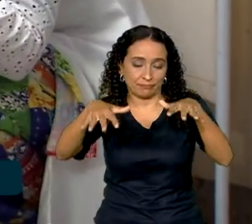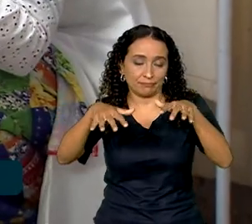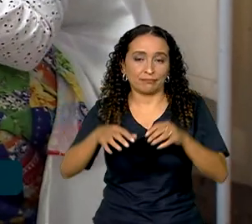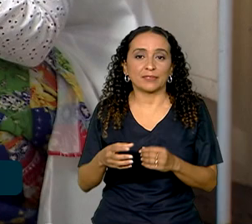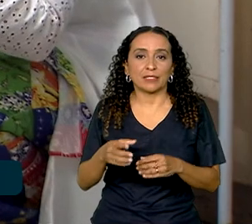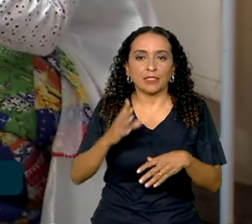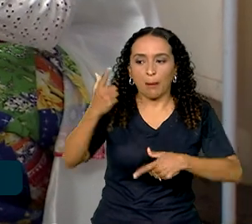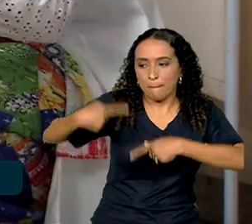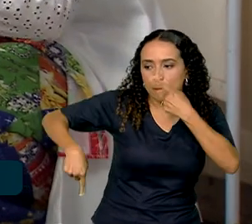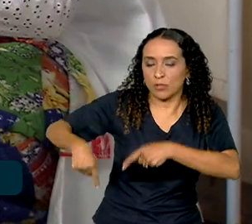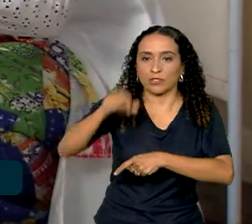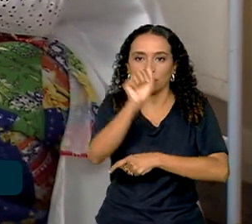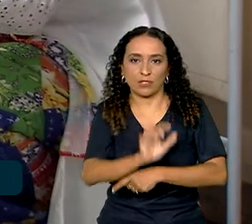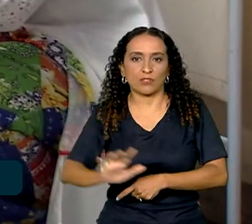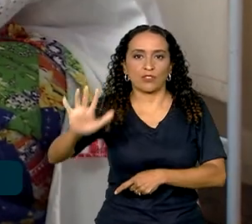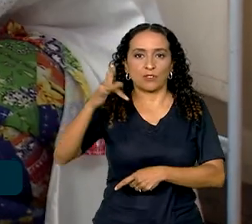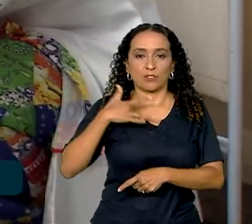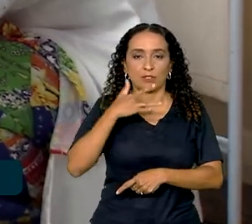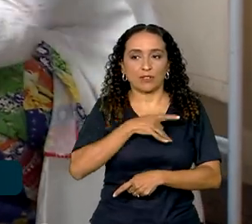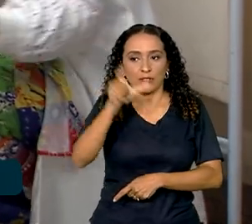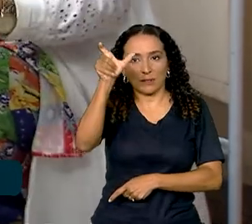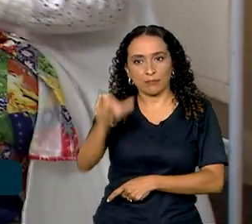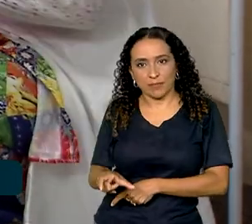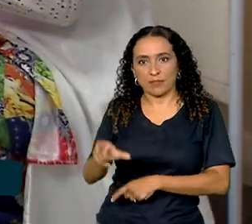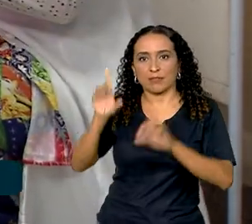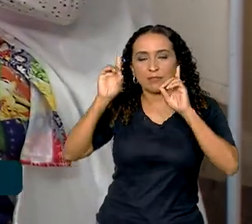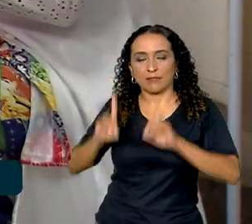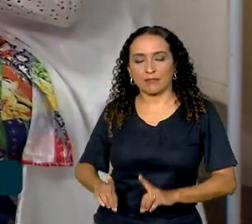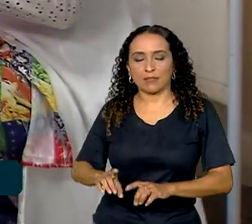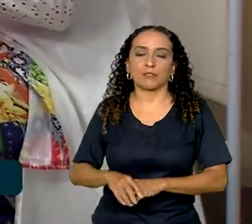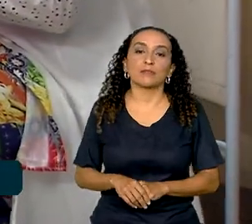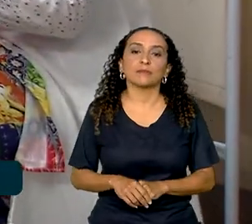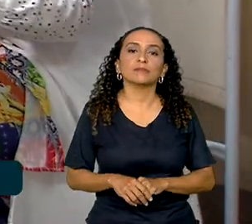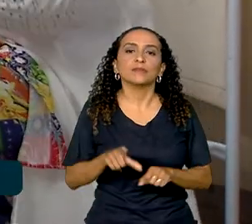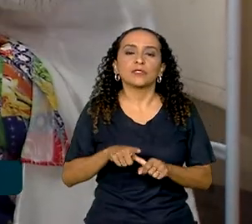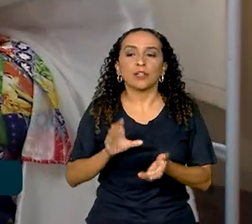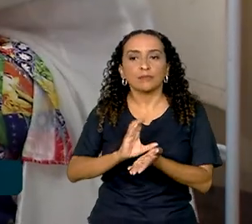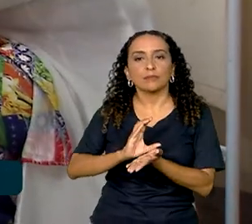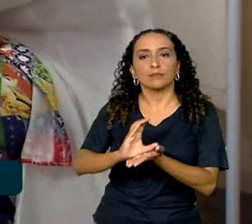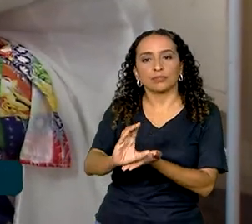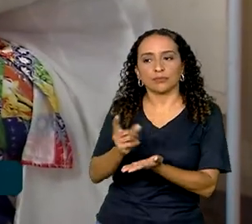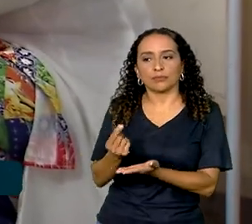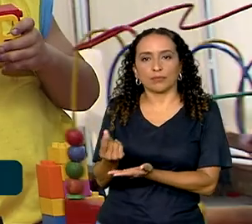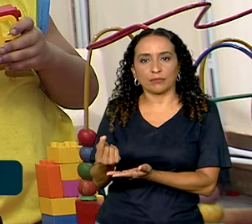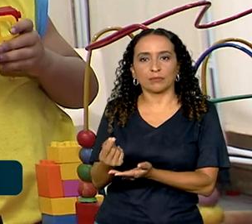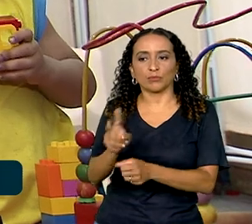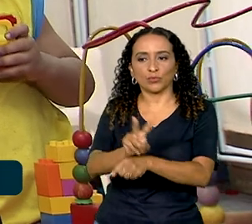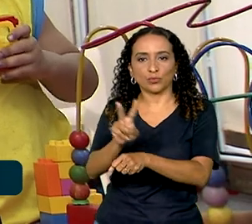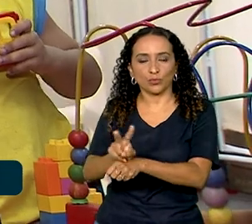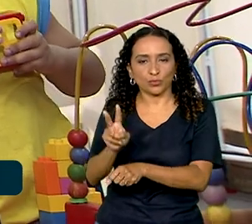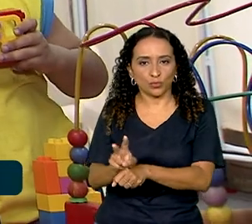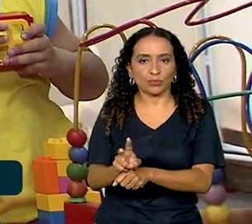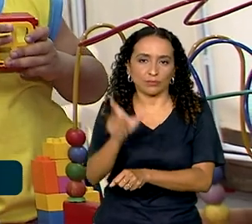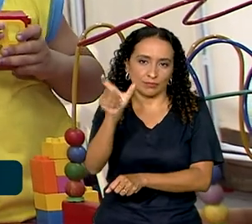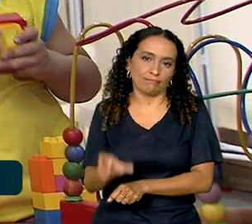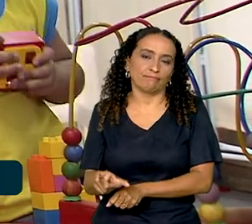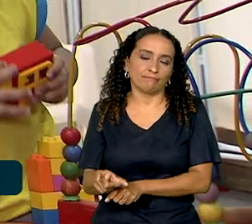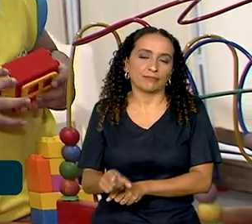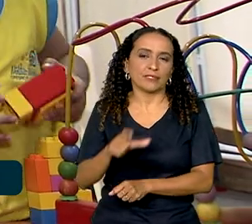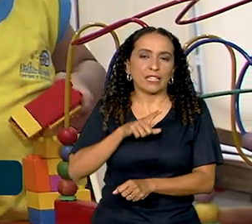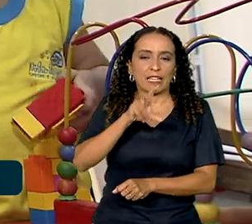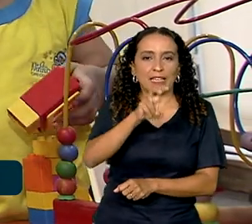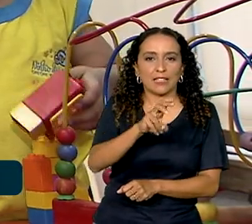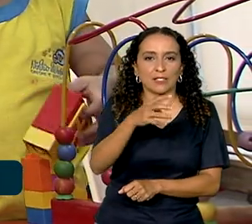na Política Nacional de Saúde da Pessoa com Deficiência e destinou recursos para o tratamento da condição. São